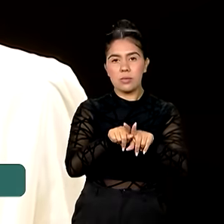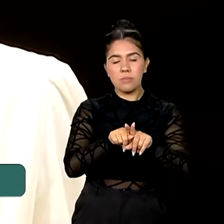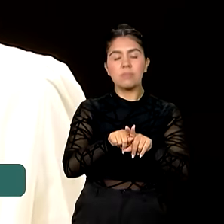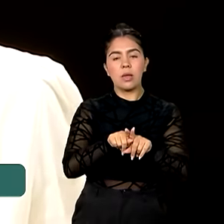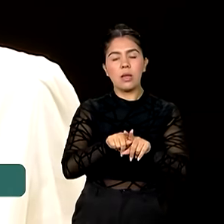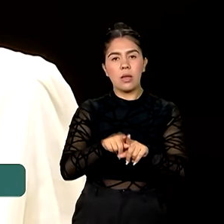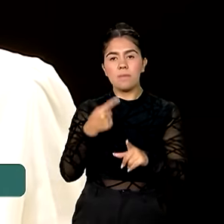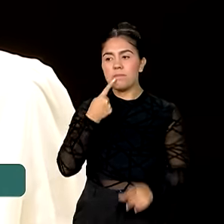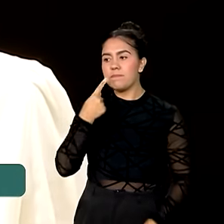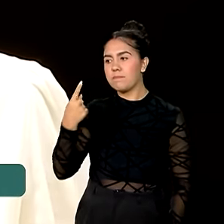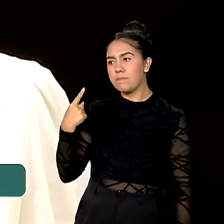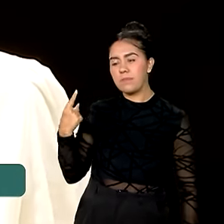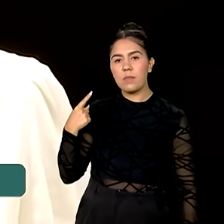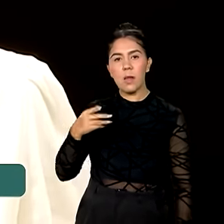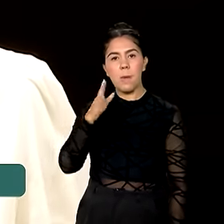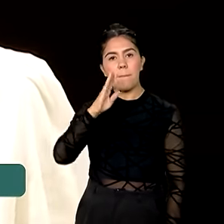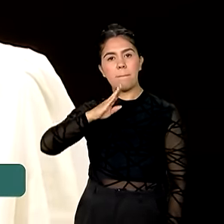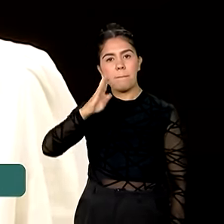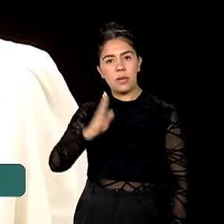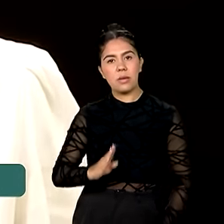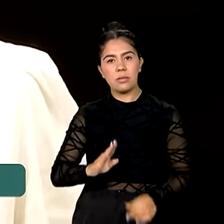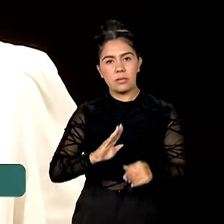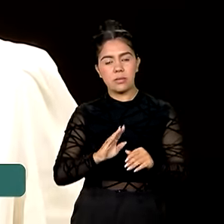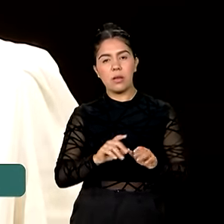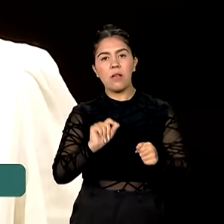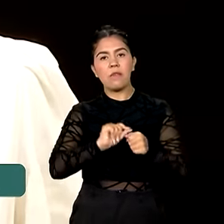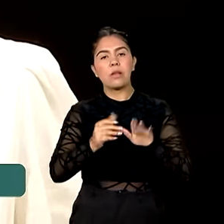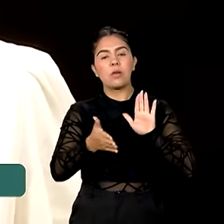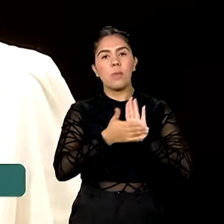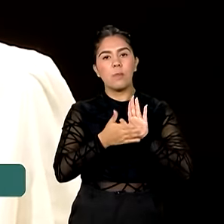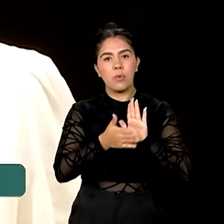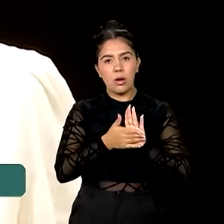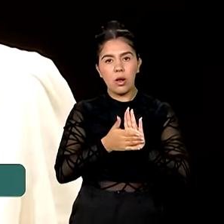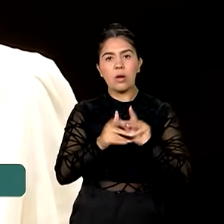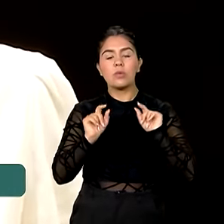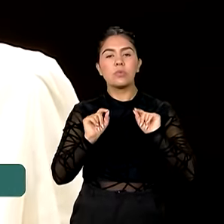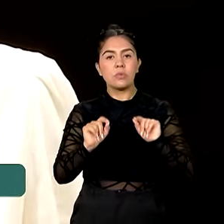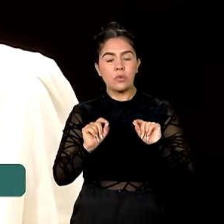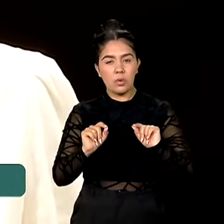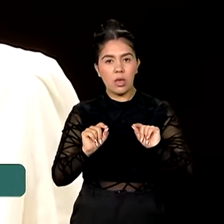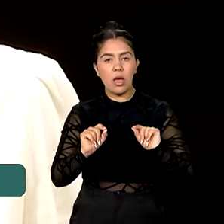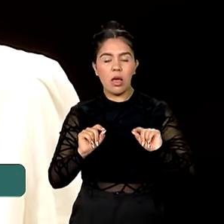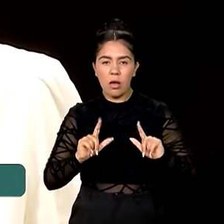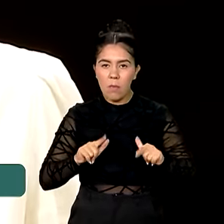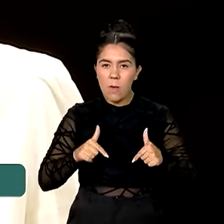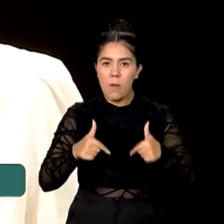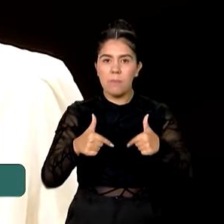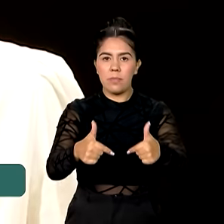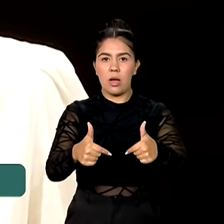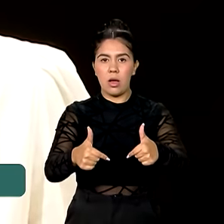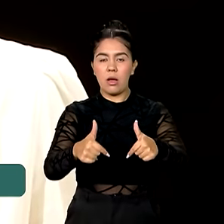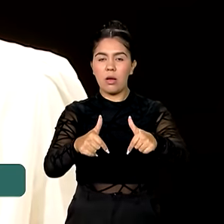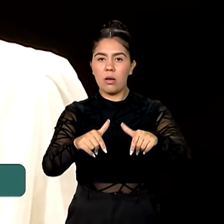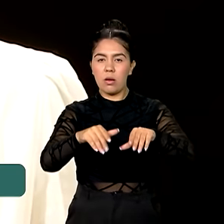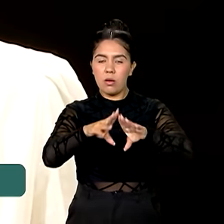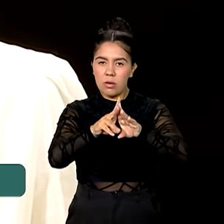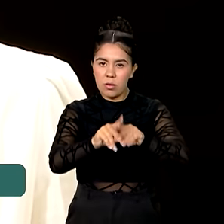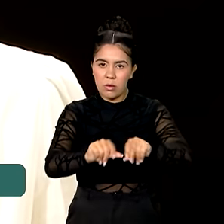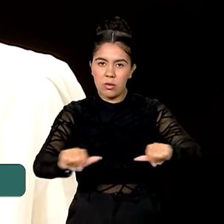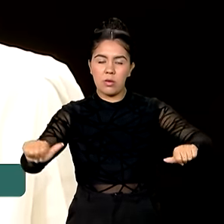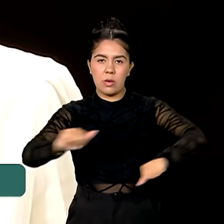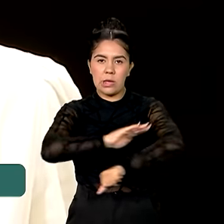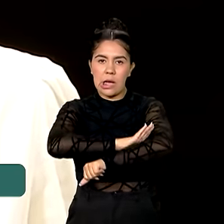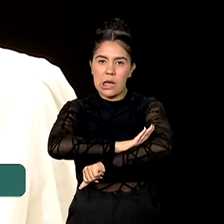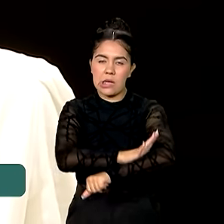Recentemente, o Brasil propôs a adoção voluntária de um 18º objetivo, colocar o combate ao racismo como